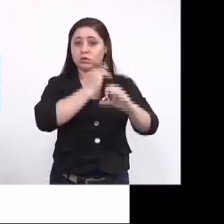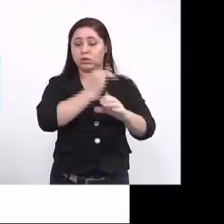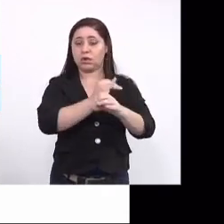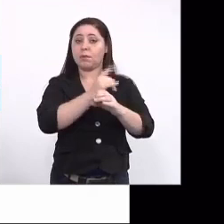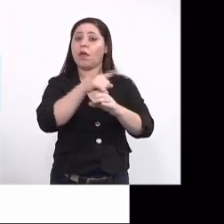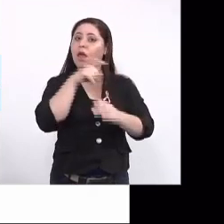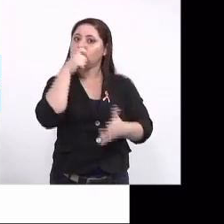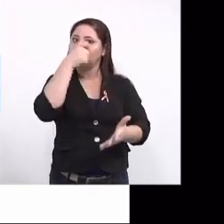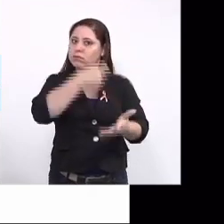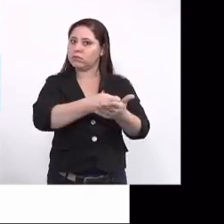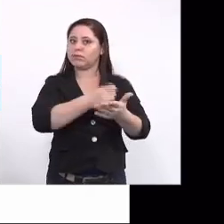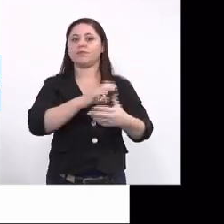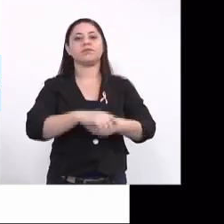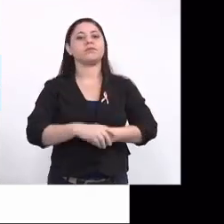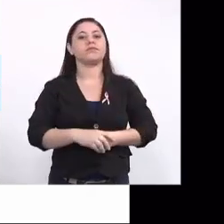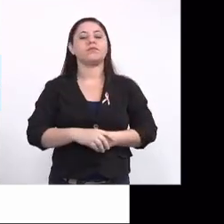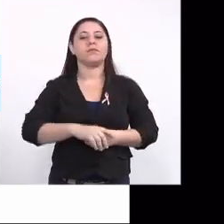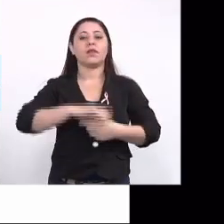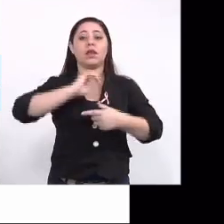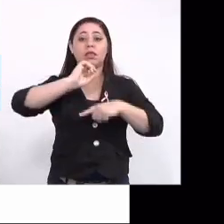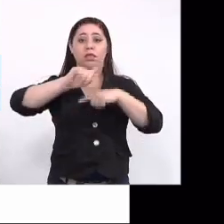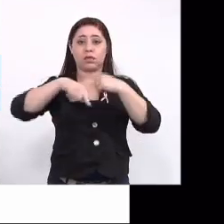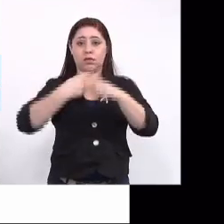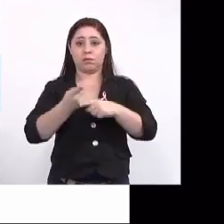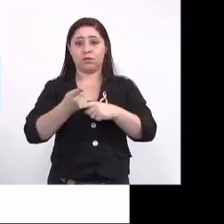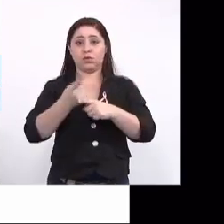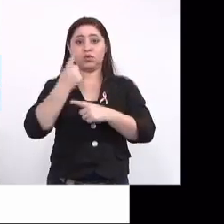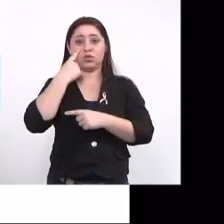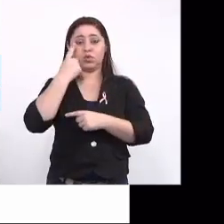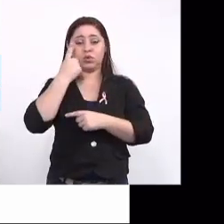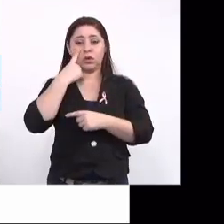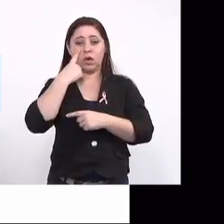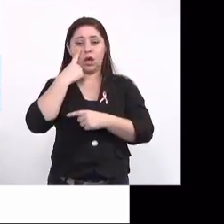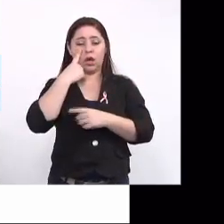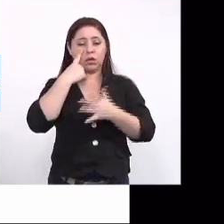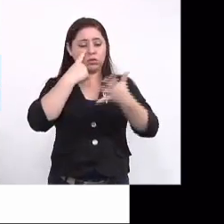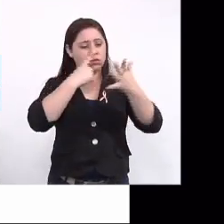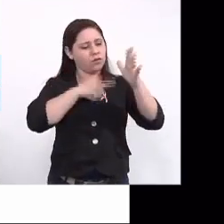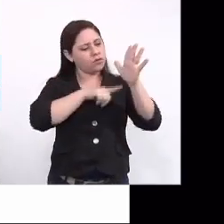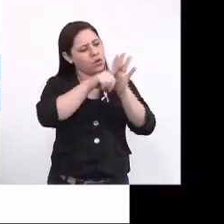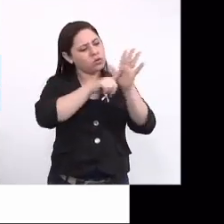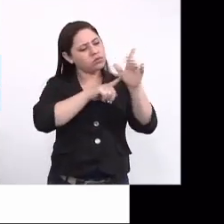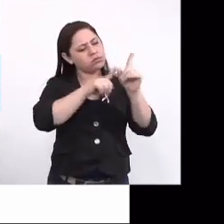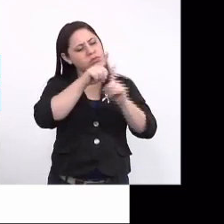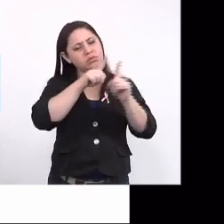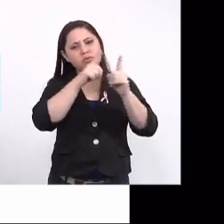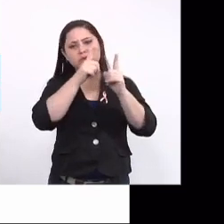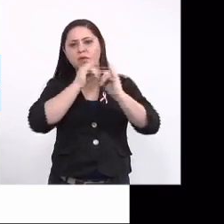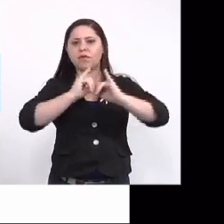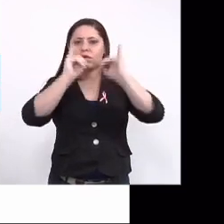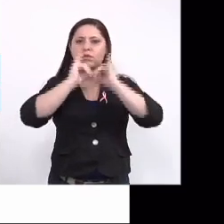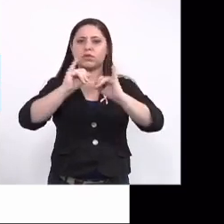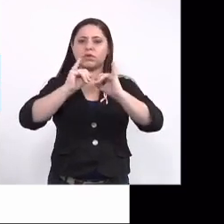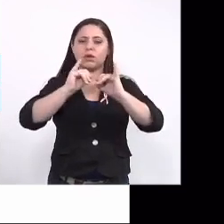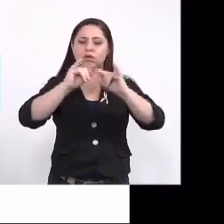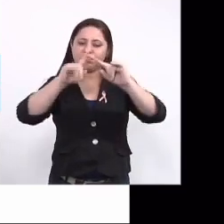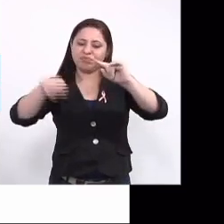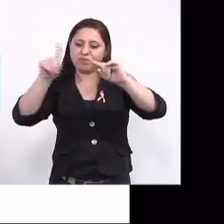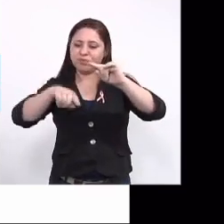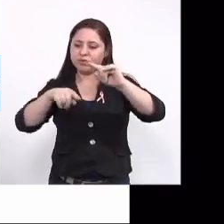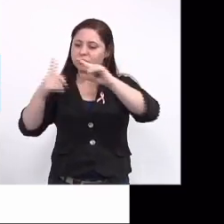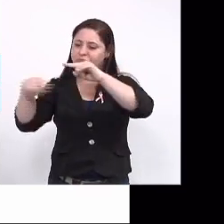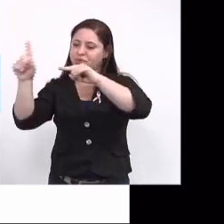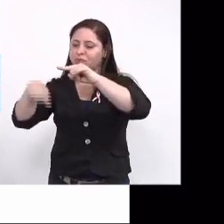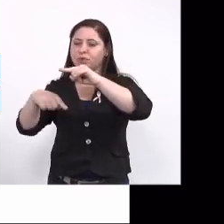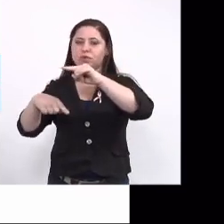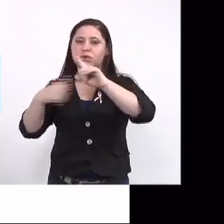obrigatória. Depois de olhar esses dados iniciais, a gente excluiu os casos que não eram síndrome